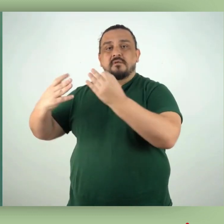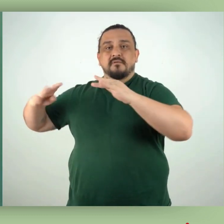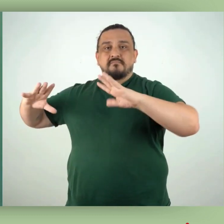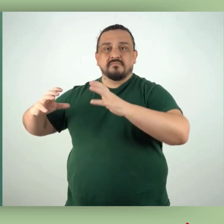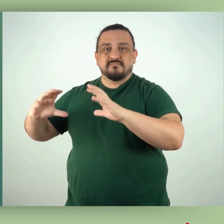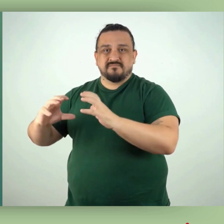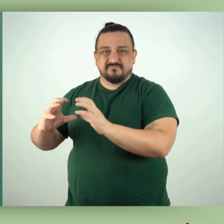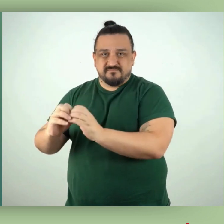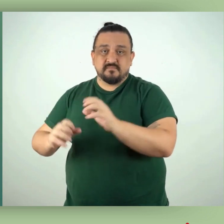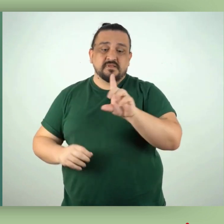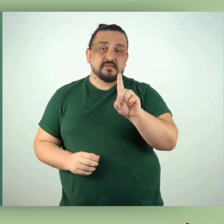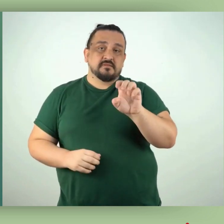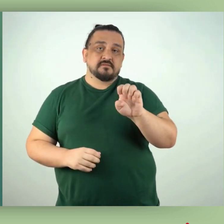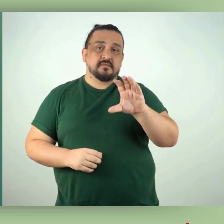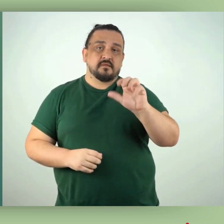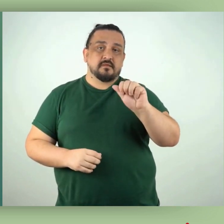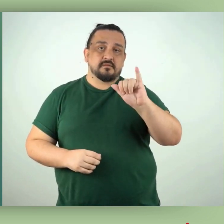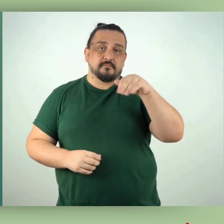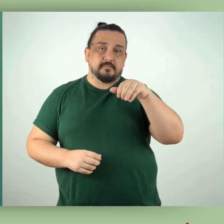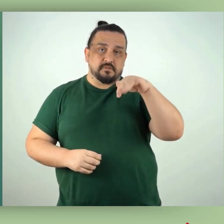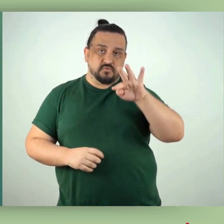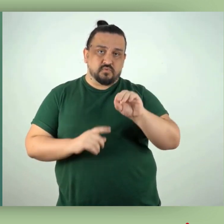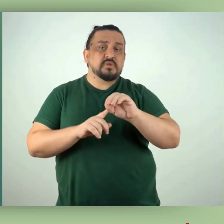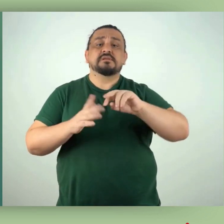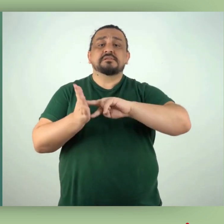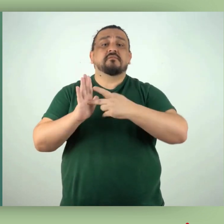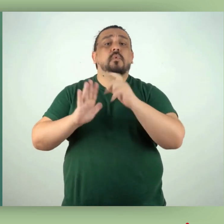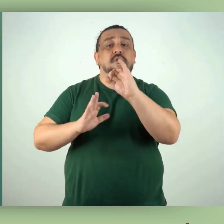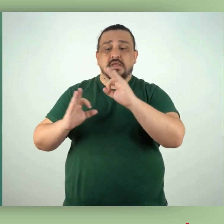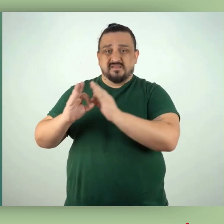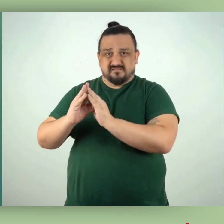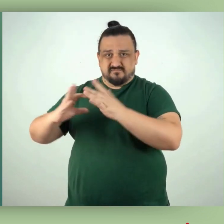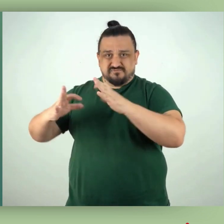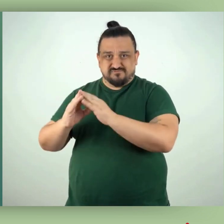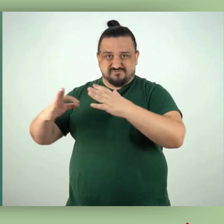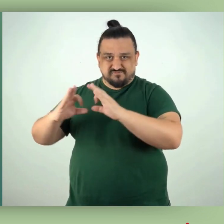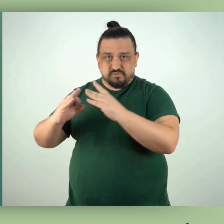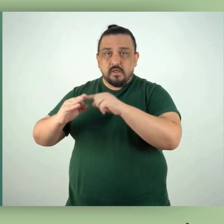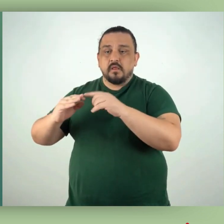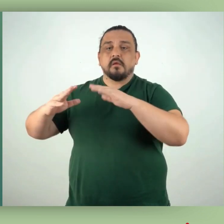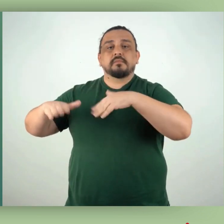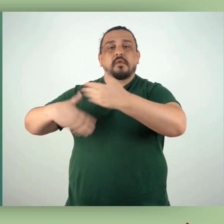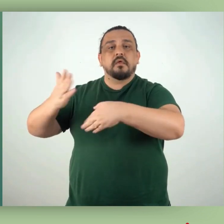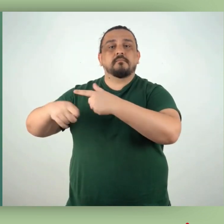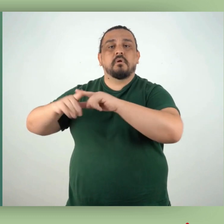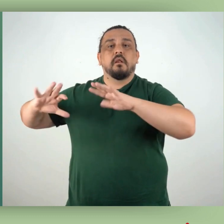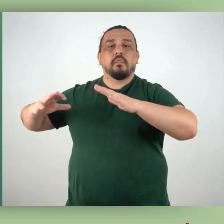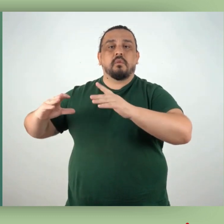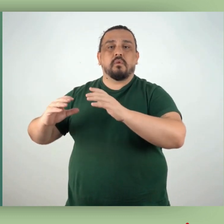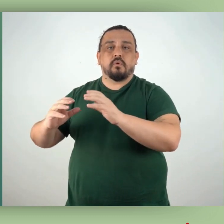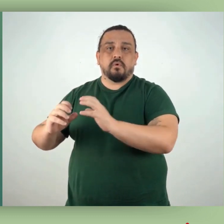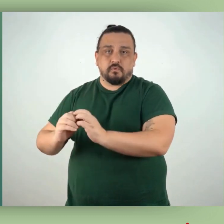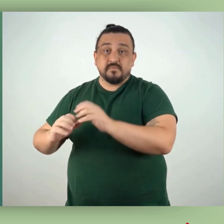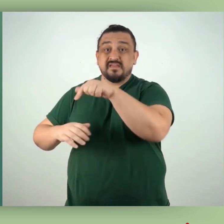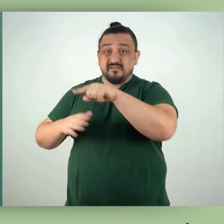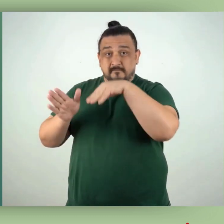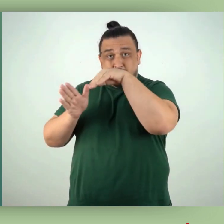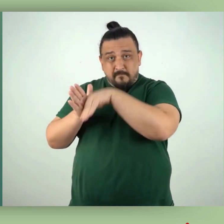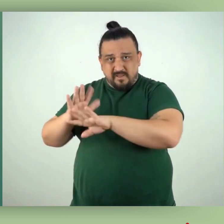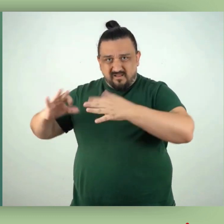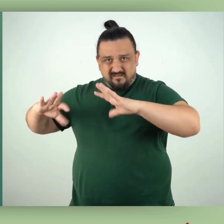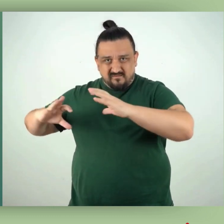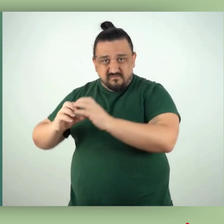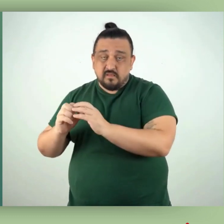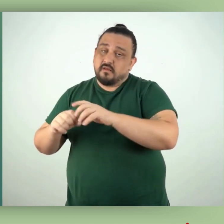Decaimento é a desintegração dos elementos radioativos que acontece com o passar do tempo. O tempo necessário para que o